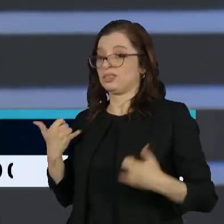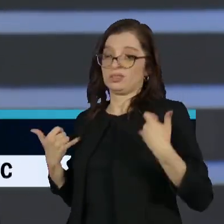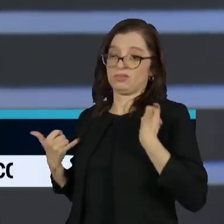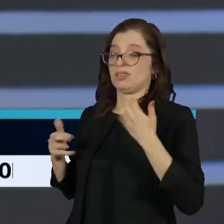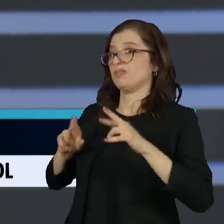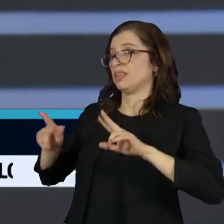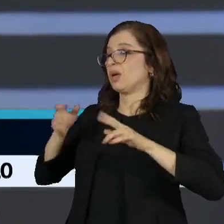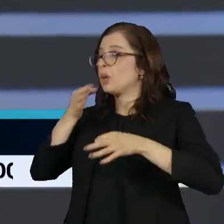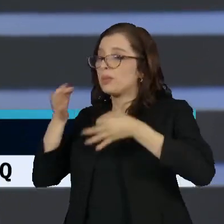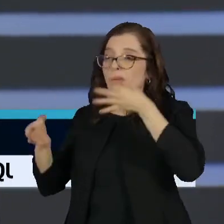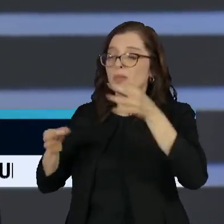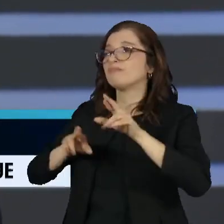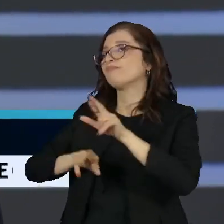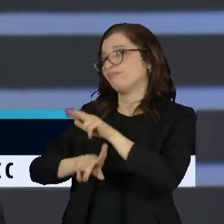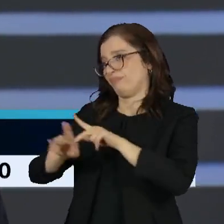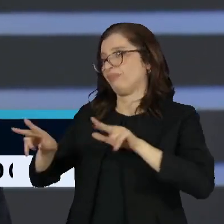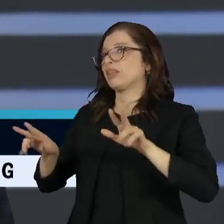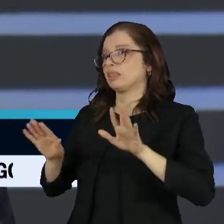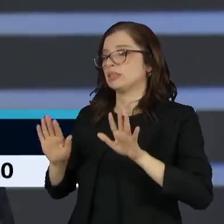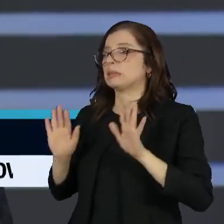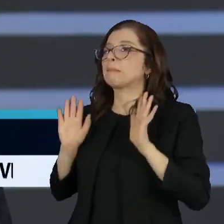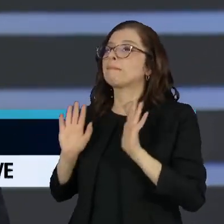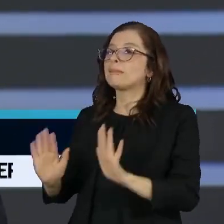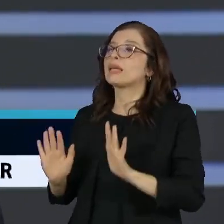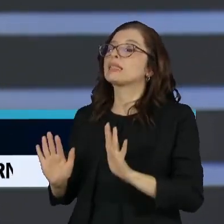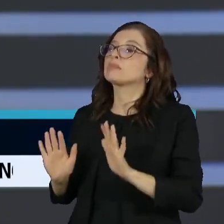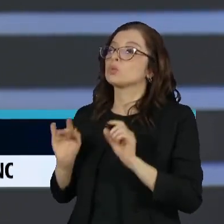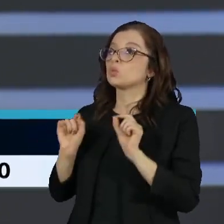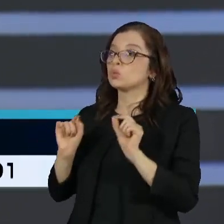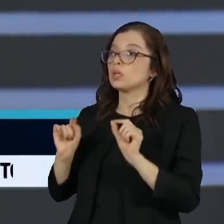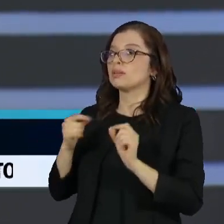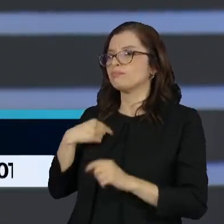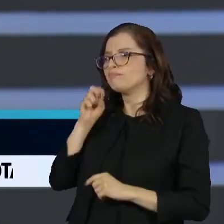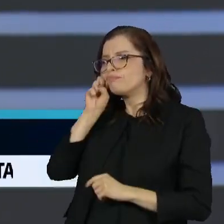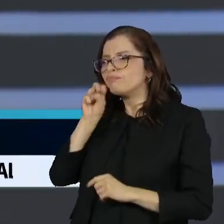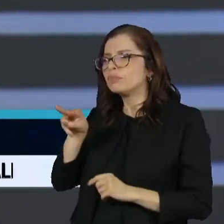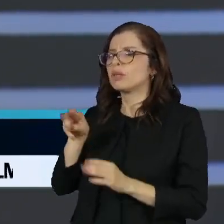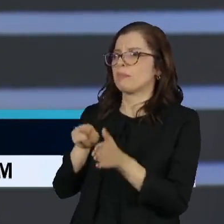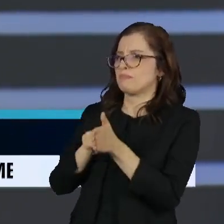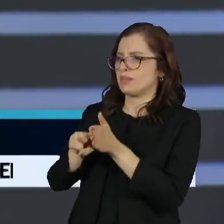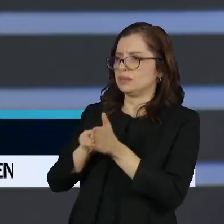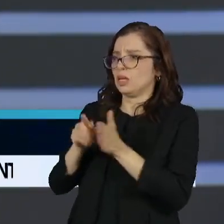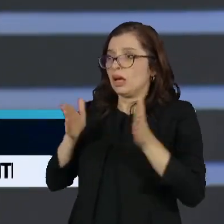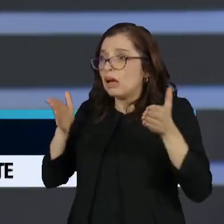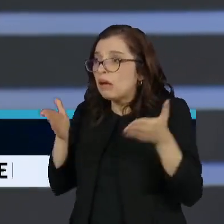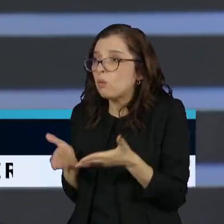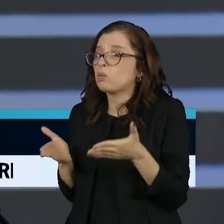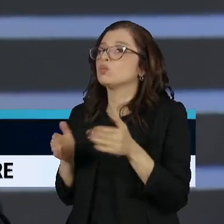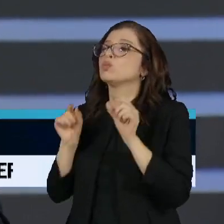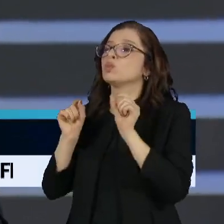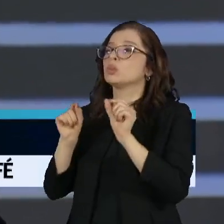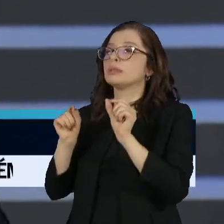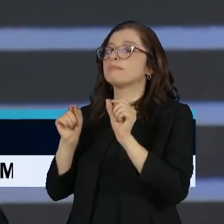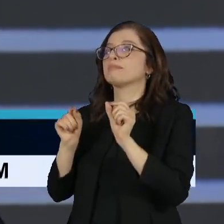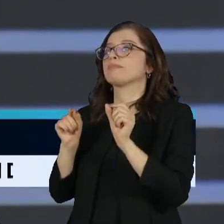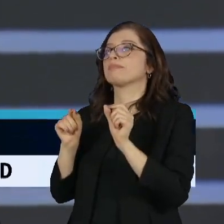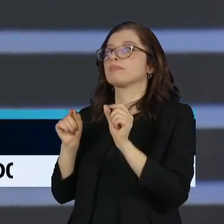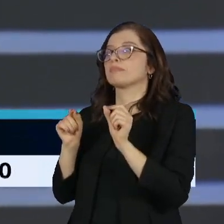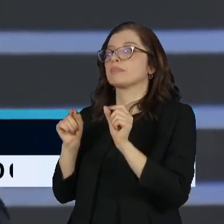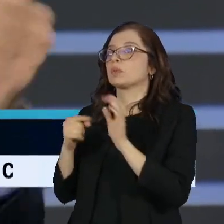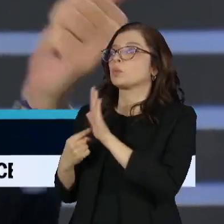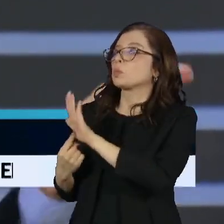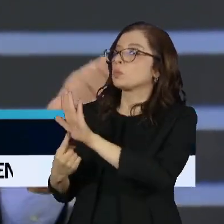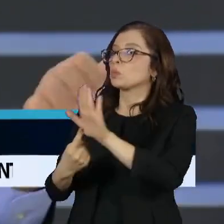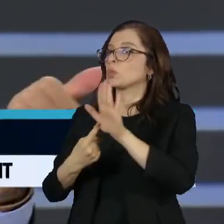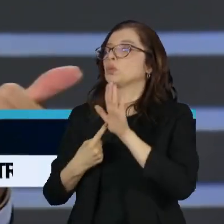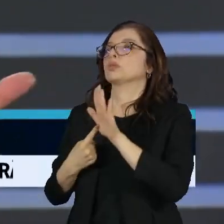cálculos, mas dei uma olhada, que a variável que mais explica essa pesquisa, o resultado dessa pesquisa, é como o sujeito